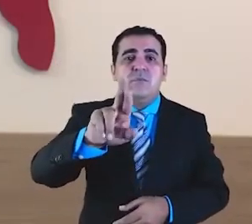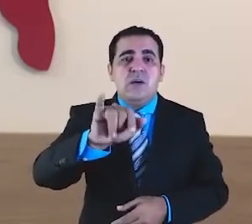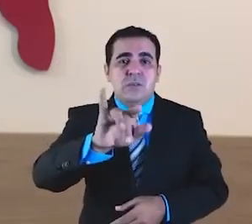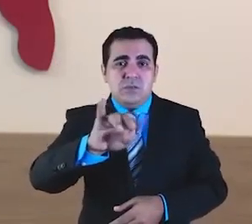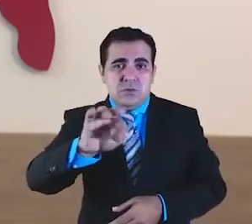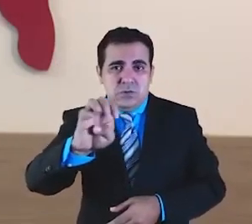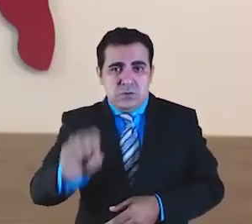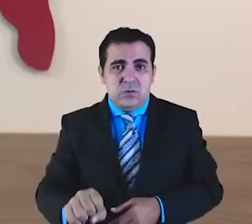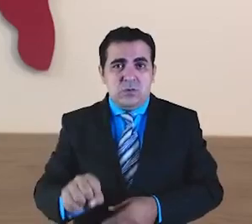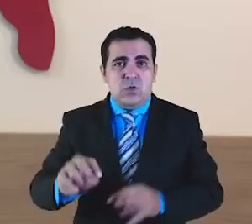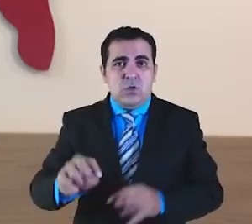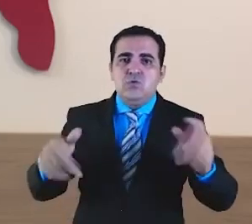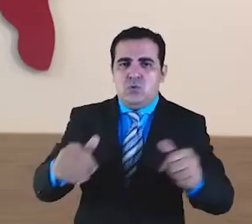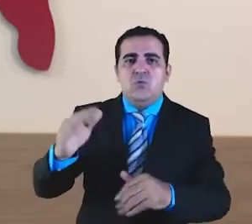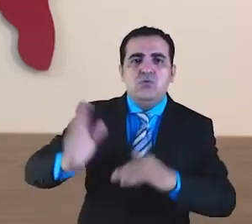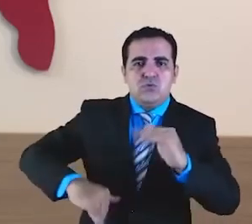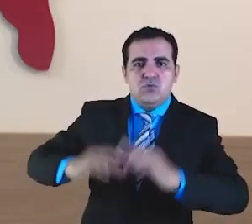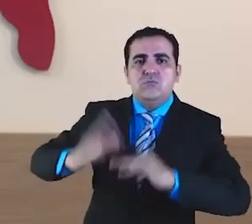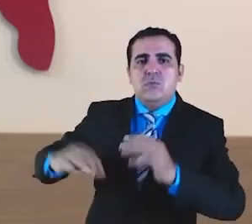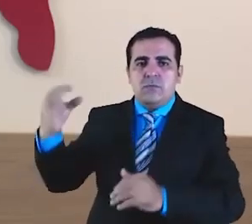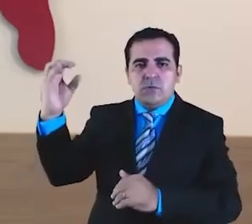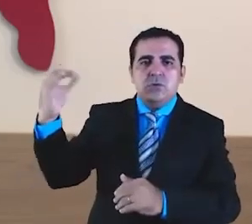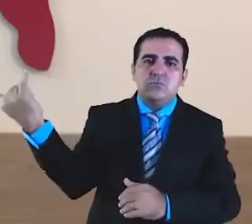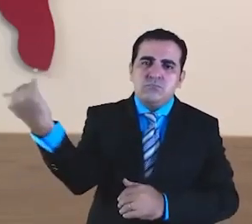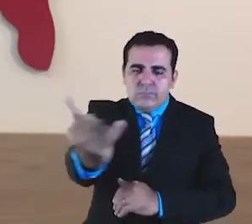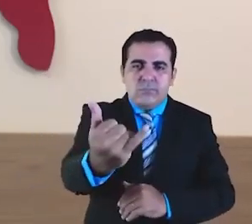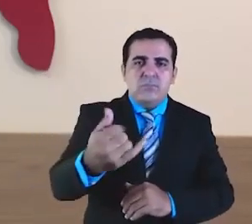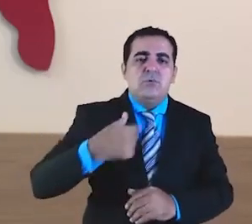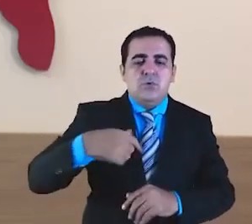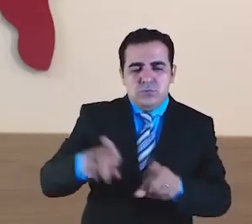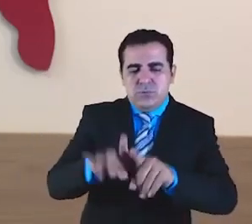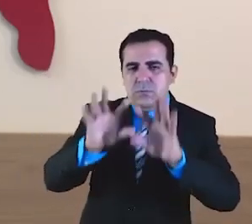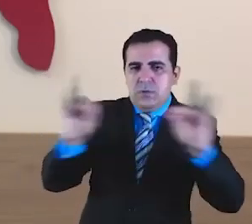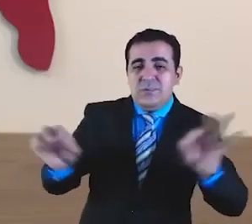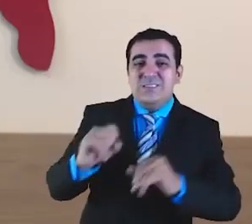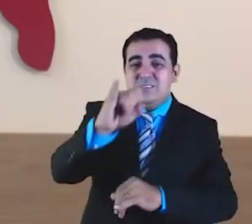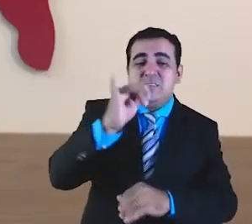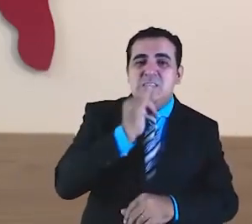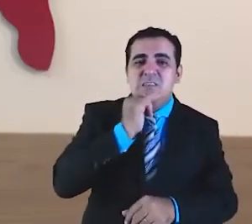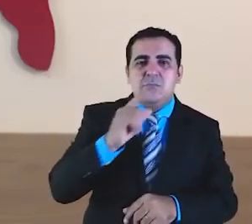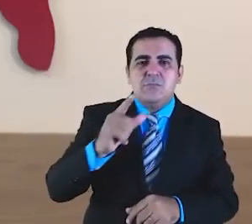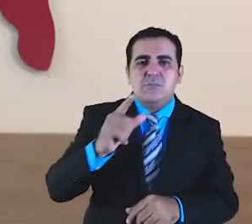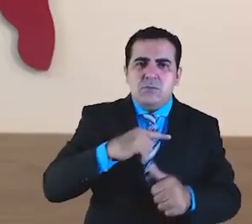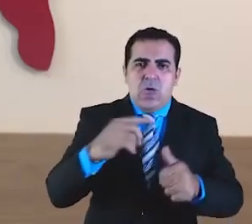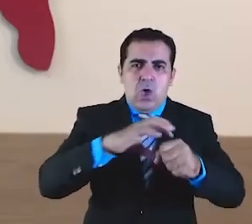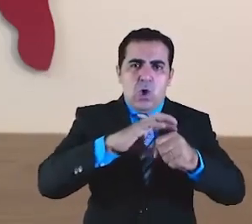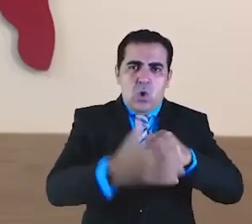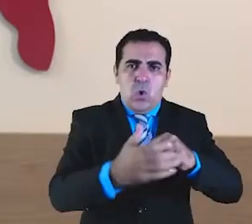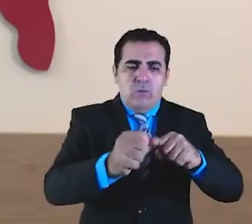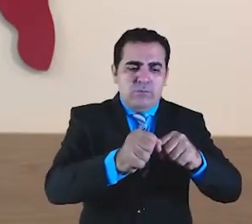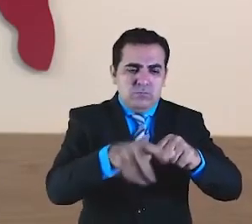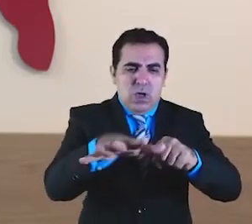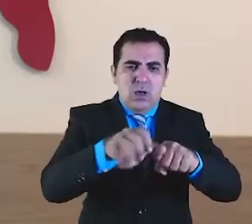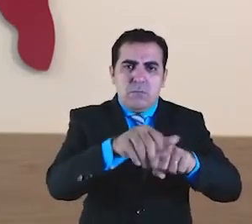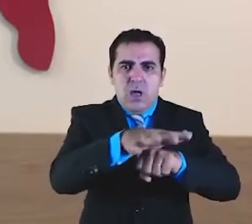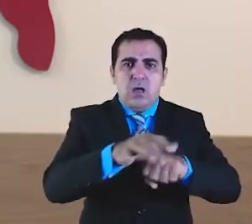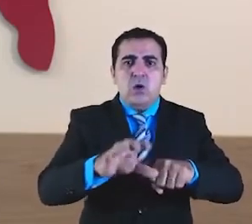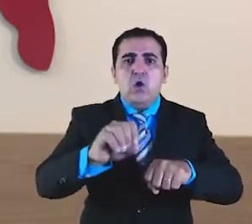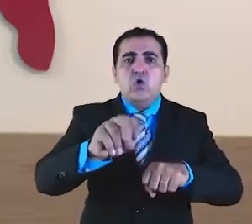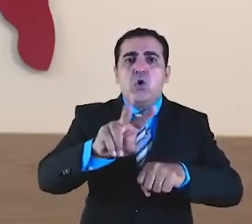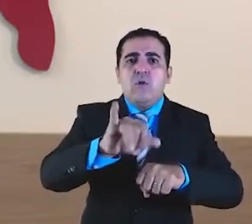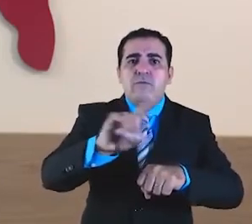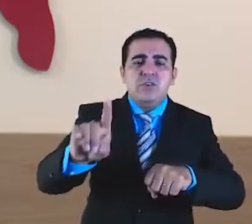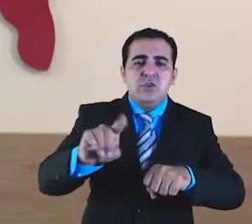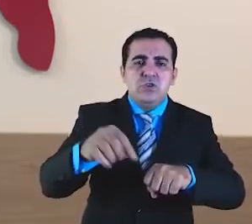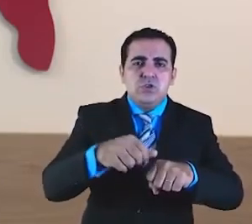podem funcionar de forma híbrida. Já escolas públicas continuam com aulas remotas. O serviço público estadual